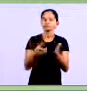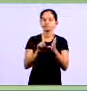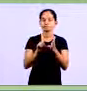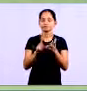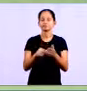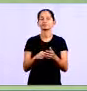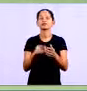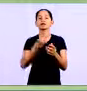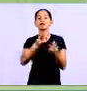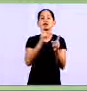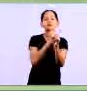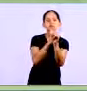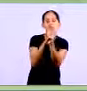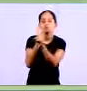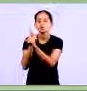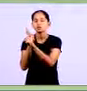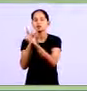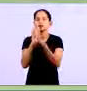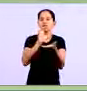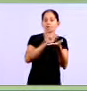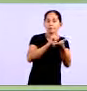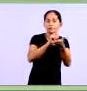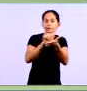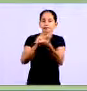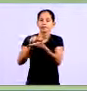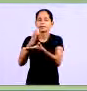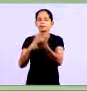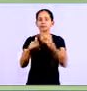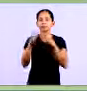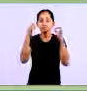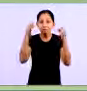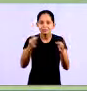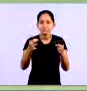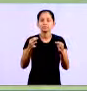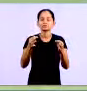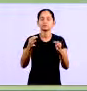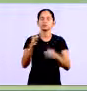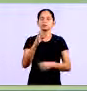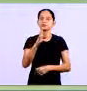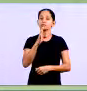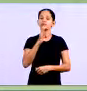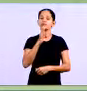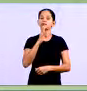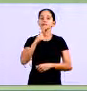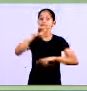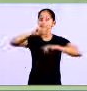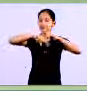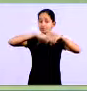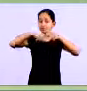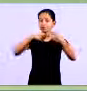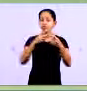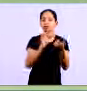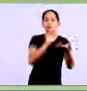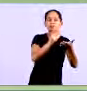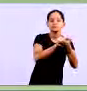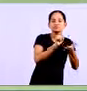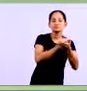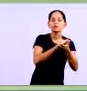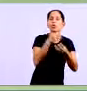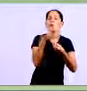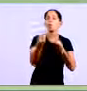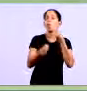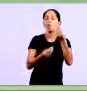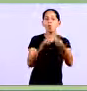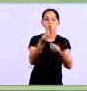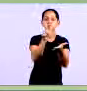Identificar as formas de registro dos controles financeiros, ou seja, nós vamos conhecer os controles e depois vamos ver como fazer para registrar esses controles, como